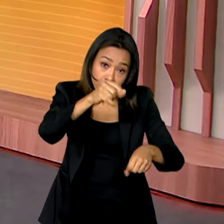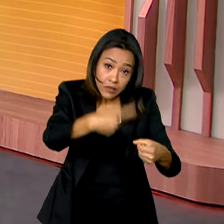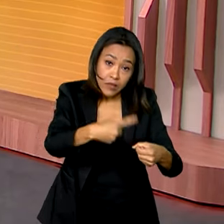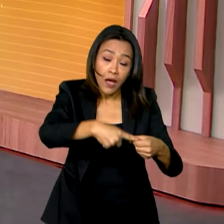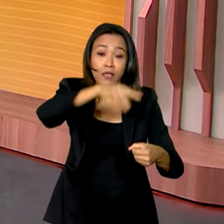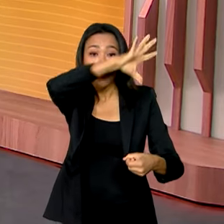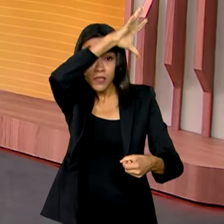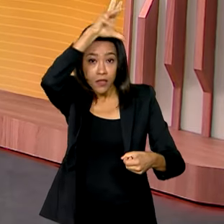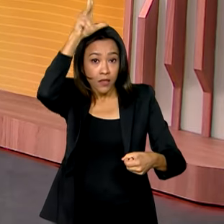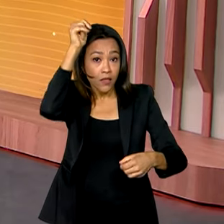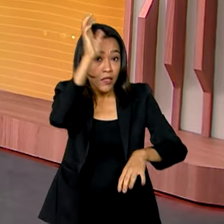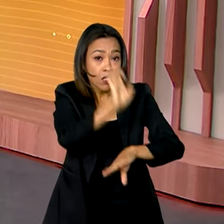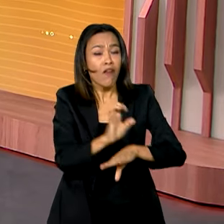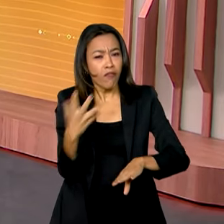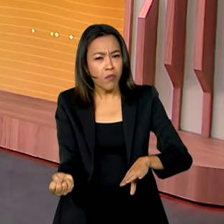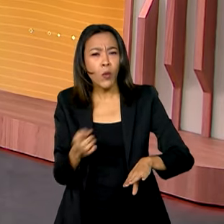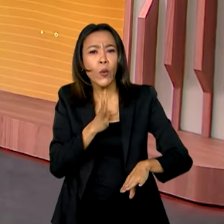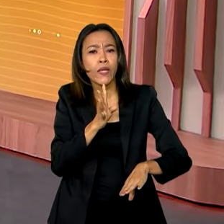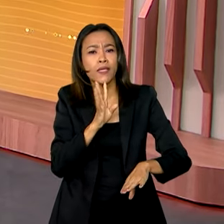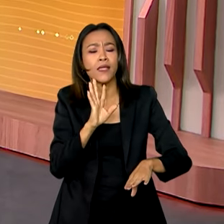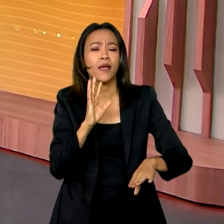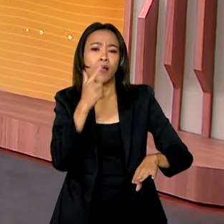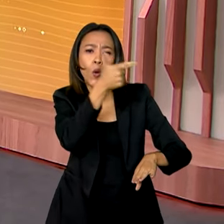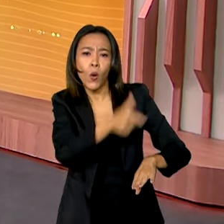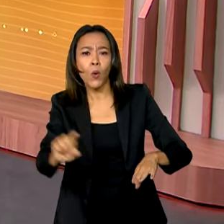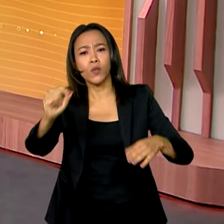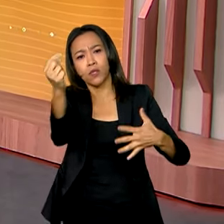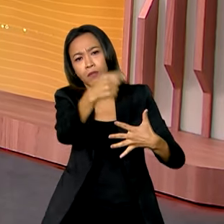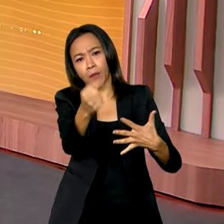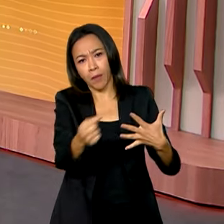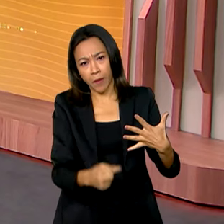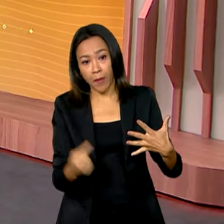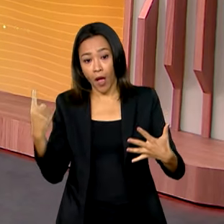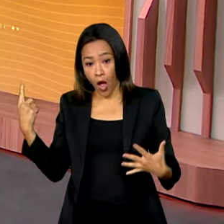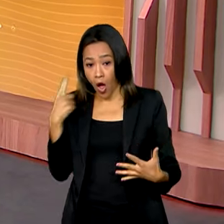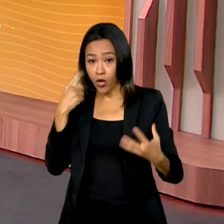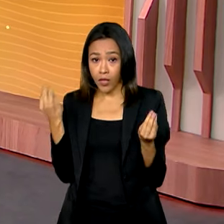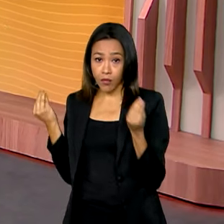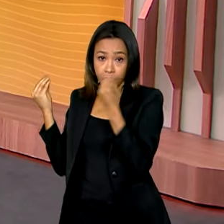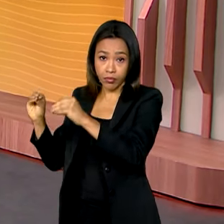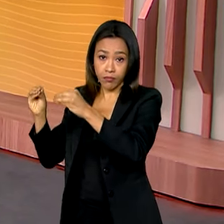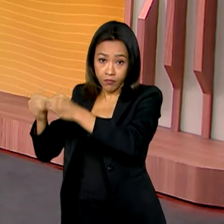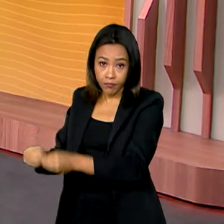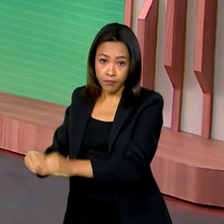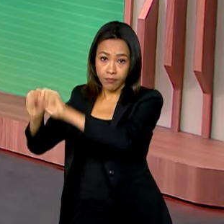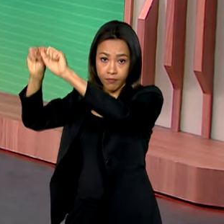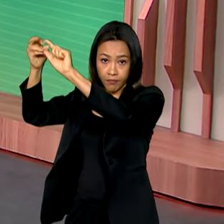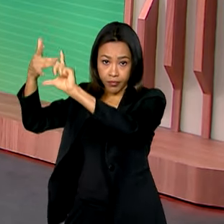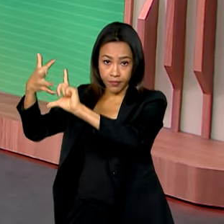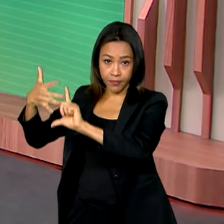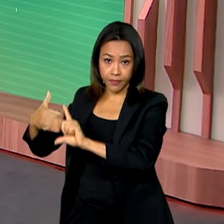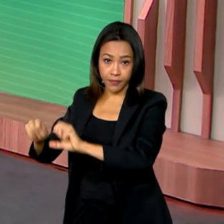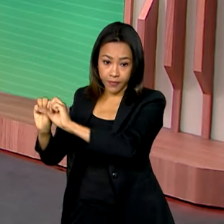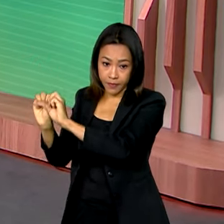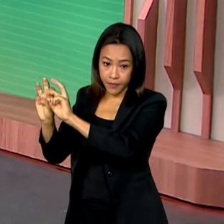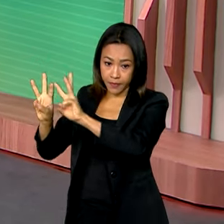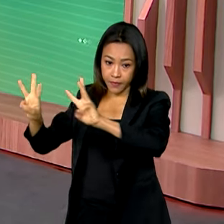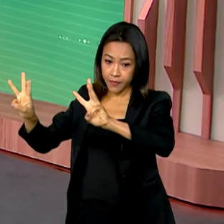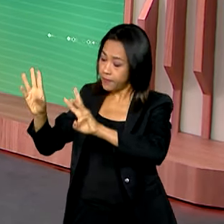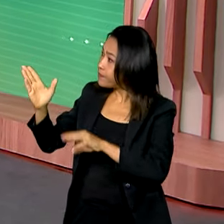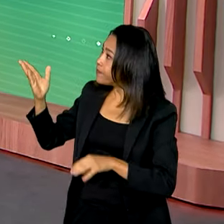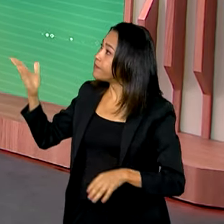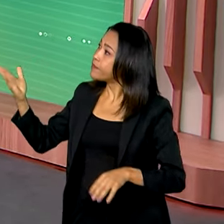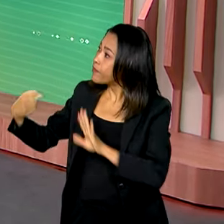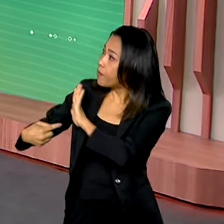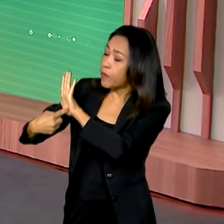ações do governo federal por lá. As informações estão disponíveis na plataforma Comunica.br, que mostra com transparência os